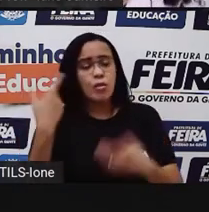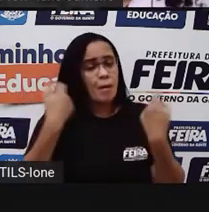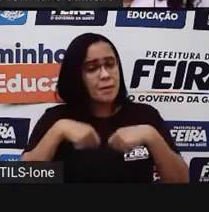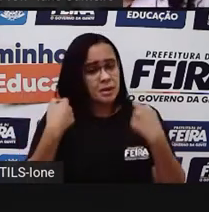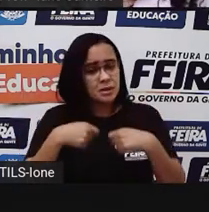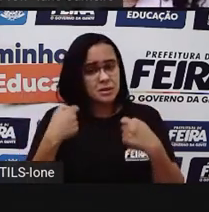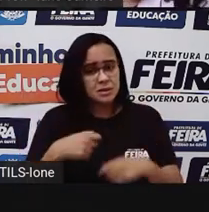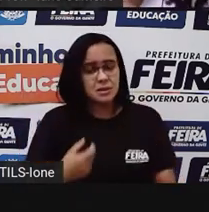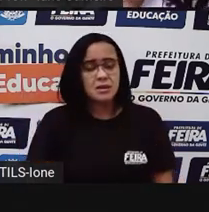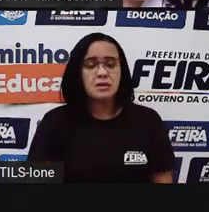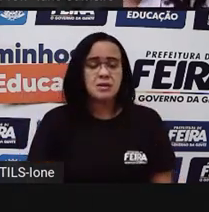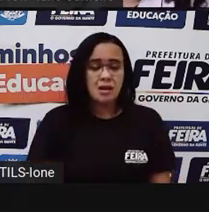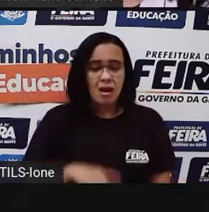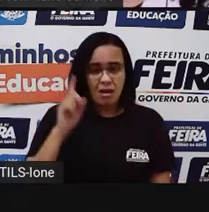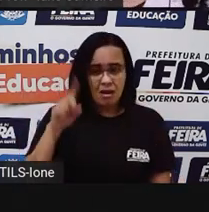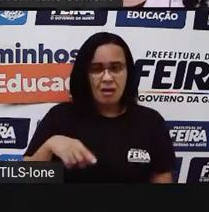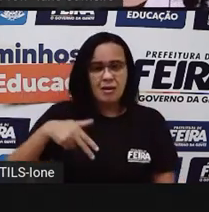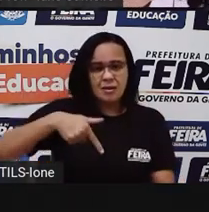O saci.